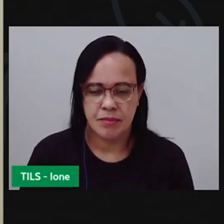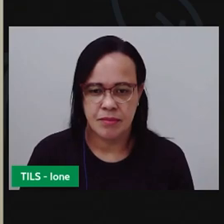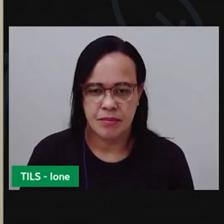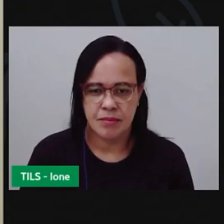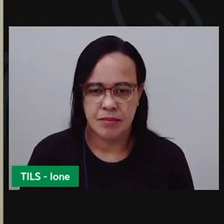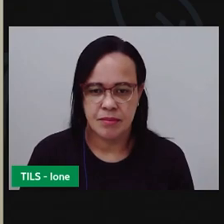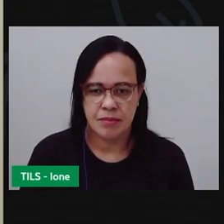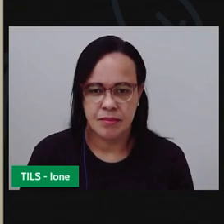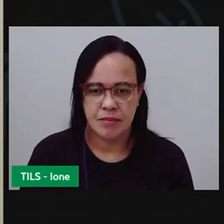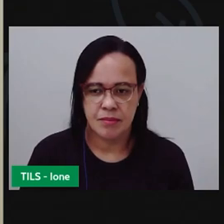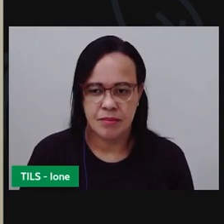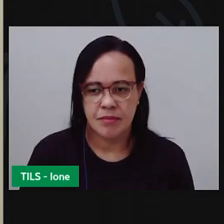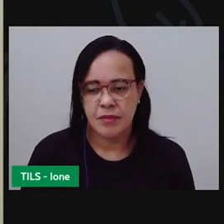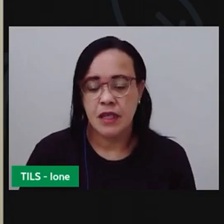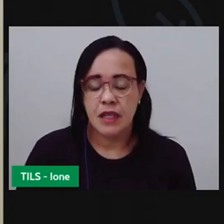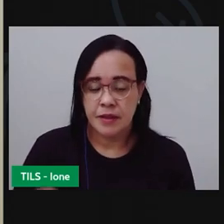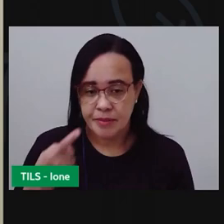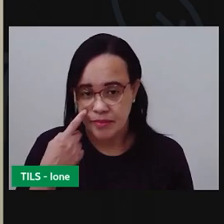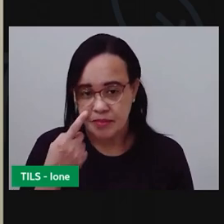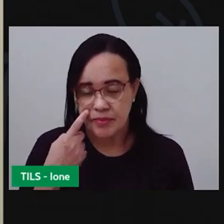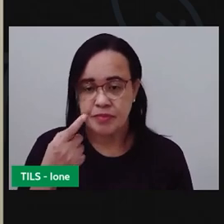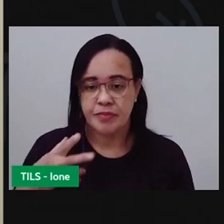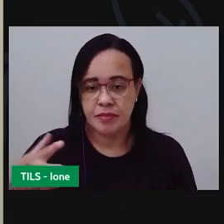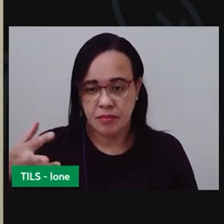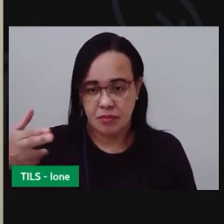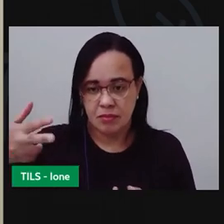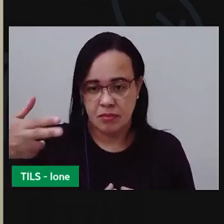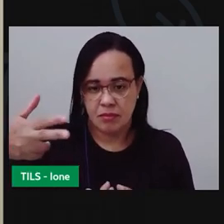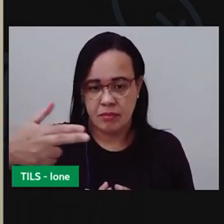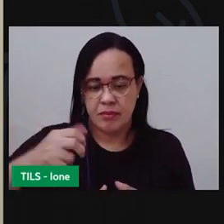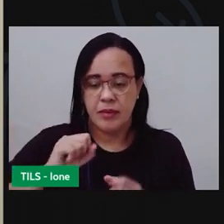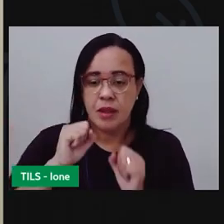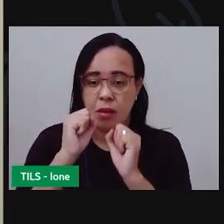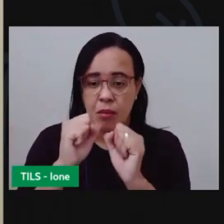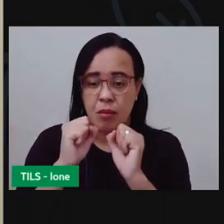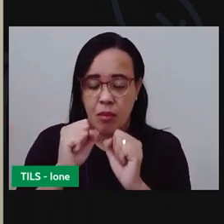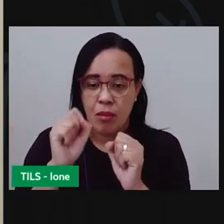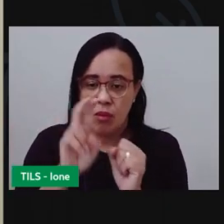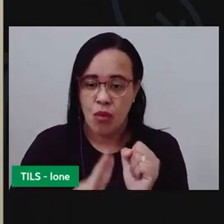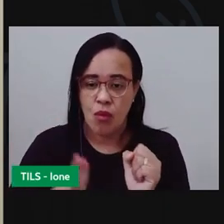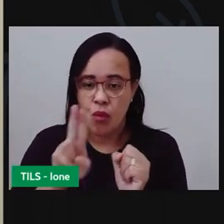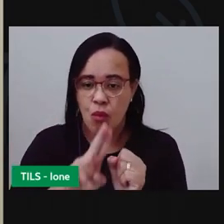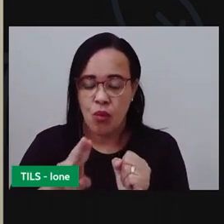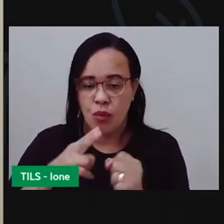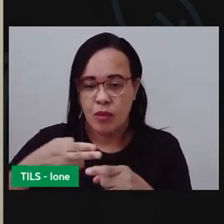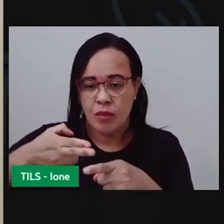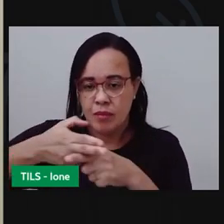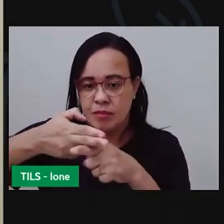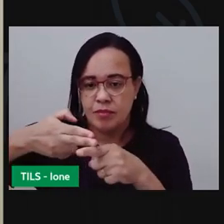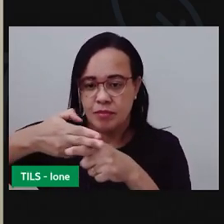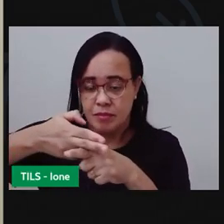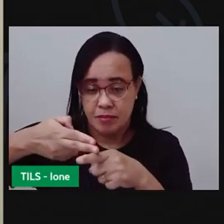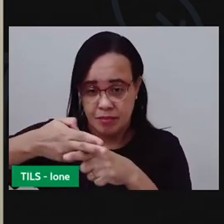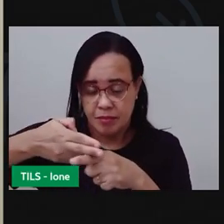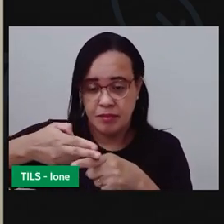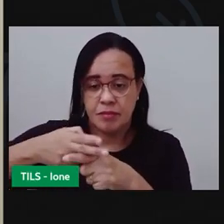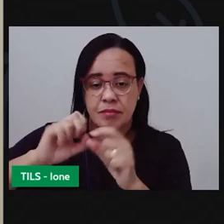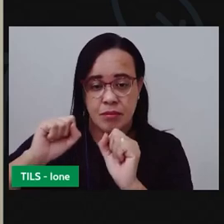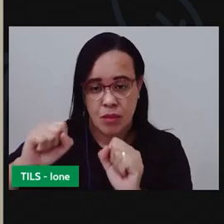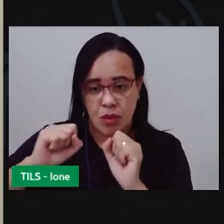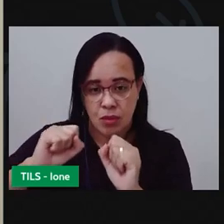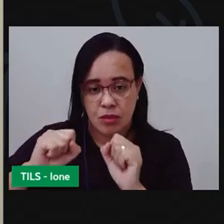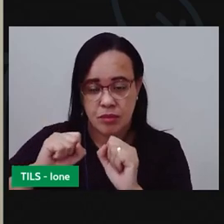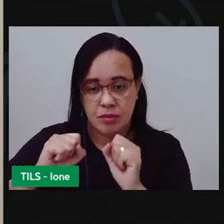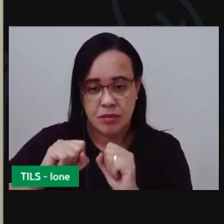você vai pode também utilizar uma faca tá com